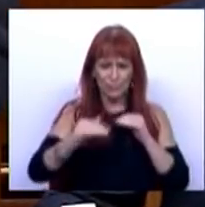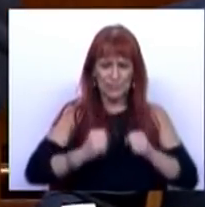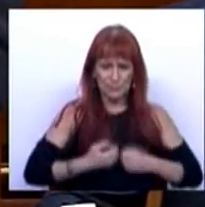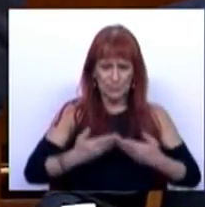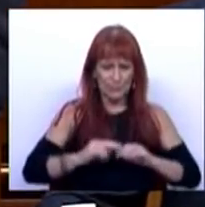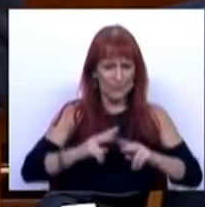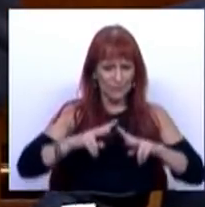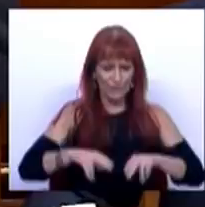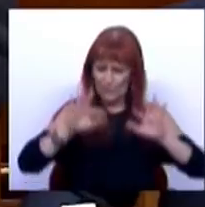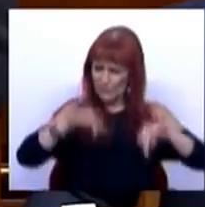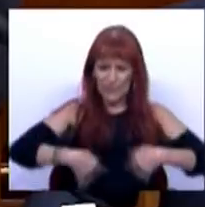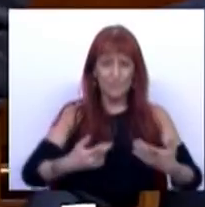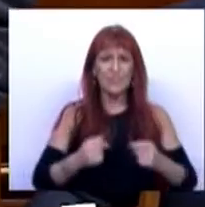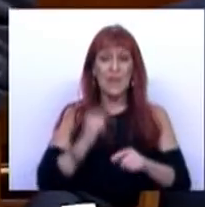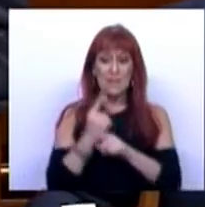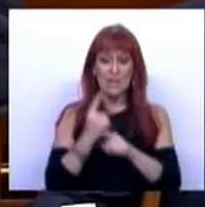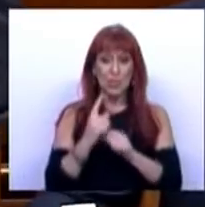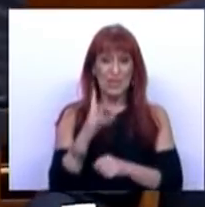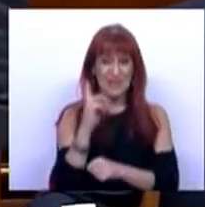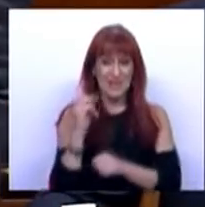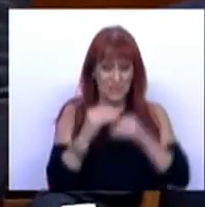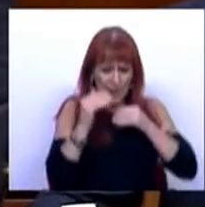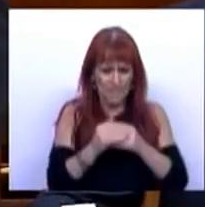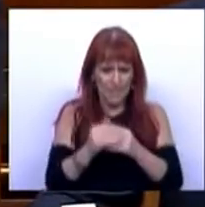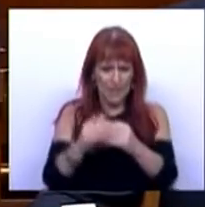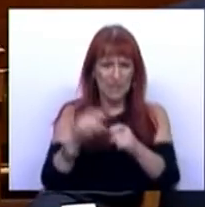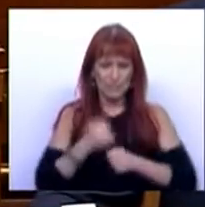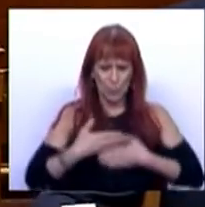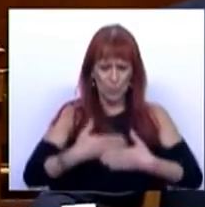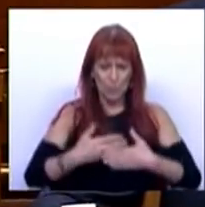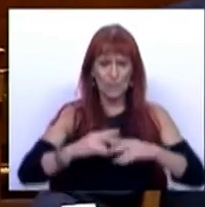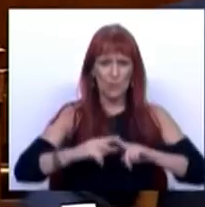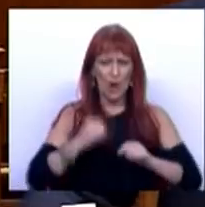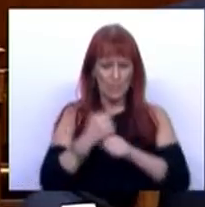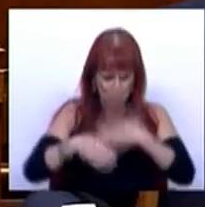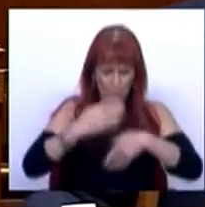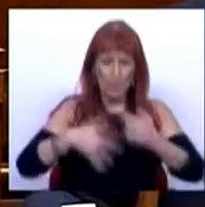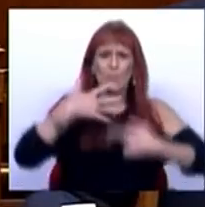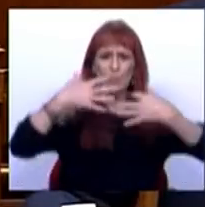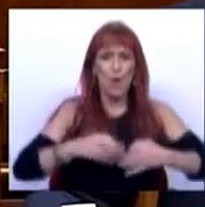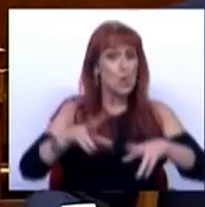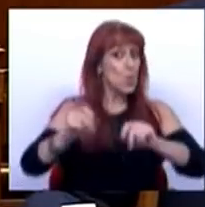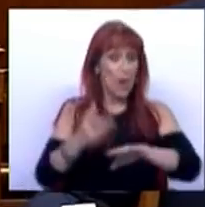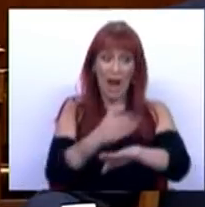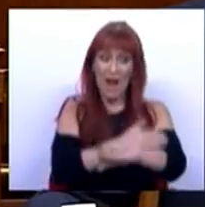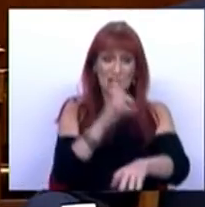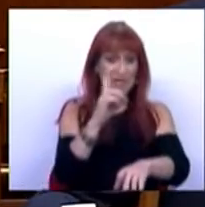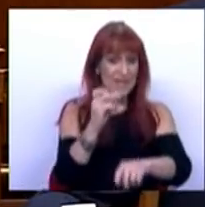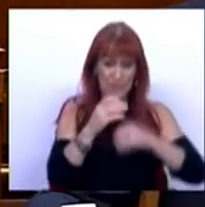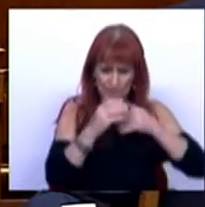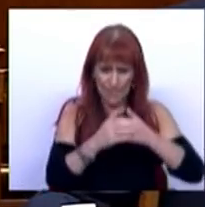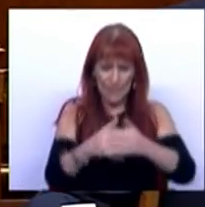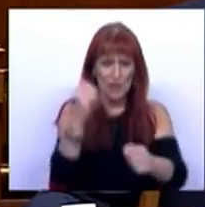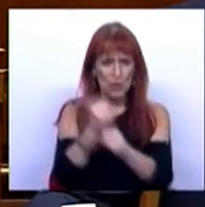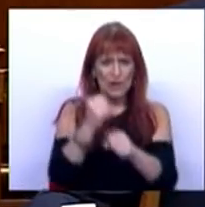carreiras, manter por seis anos consecutivos as carreiras em pleno funcionamento. Nunca tinha acontecido seis anos consecutivos